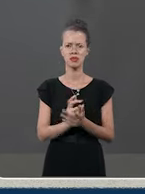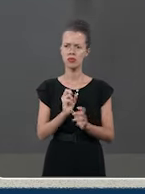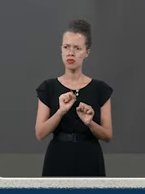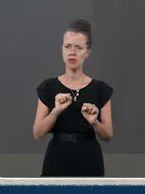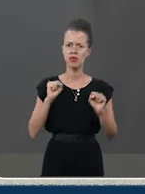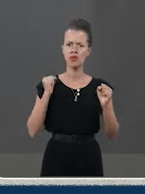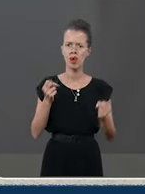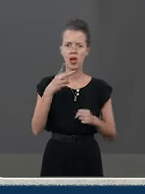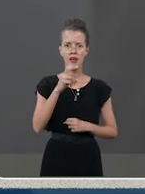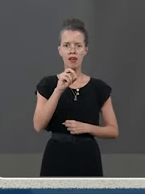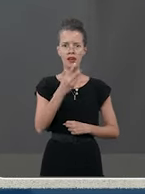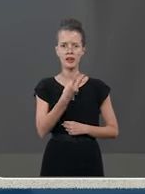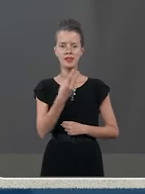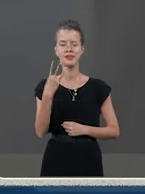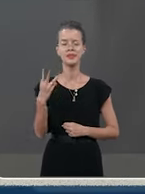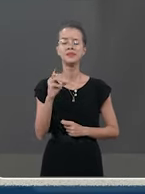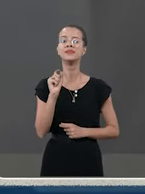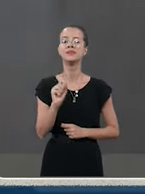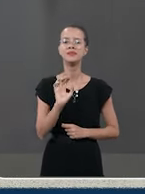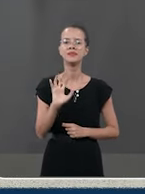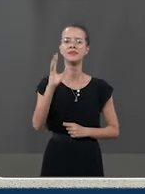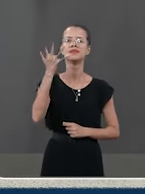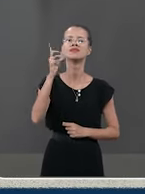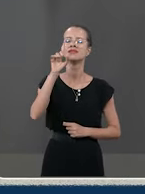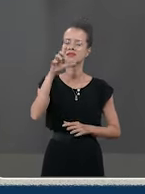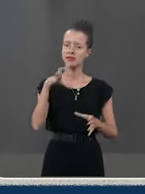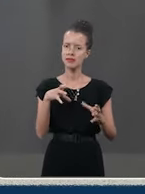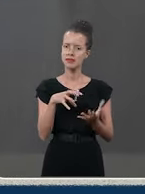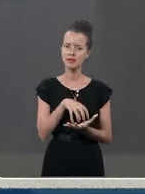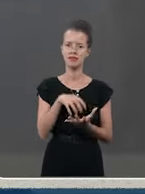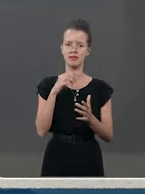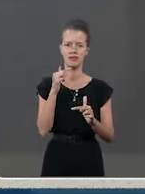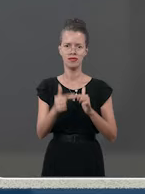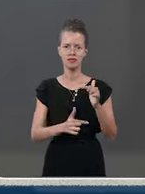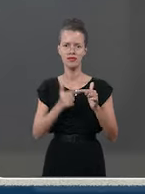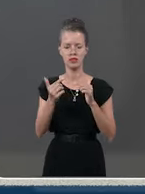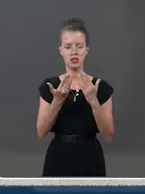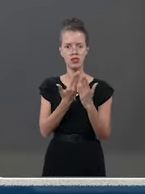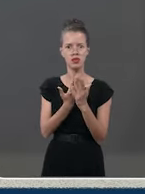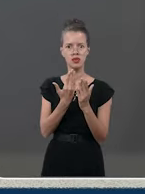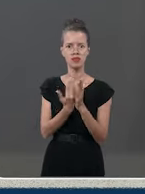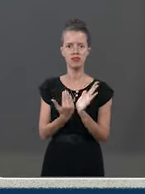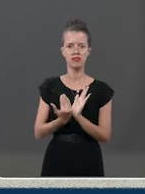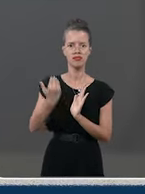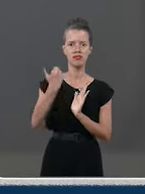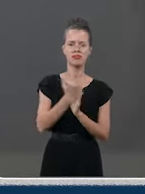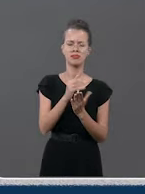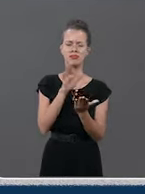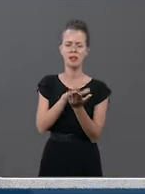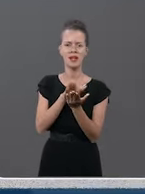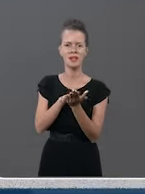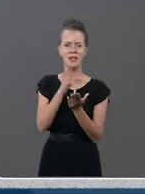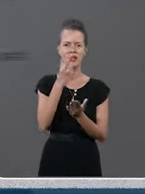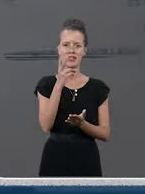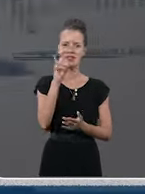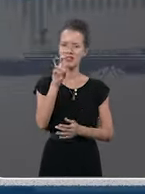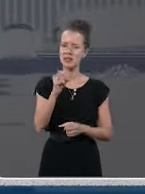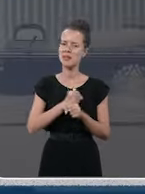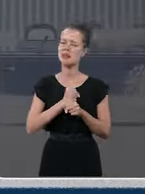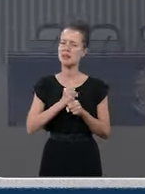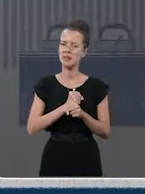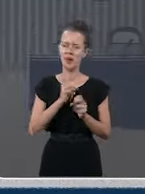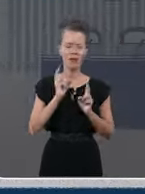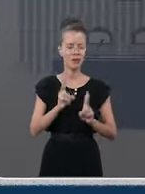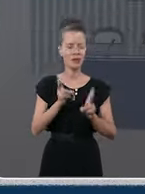e é sempre muito ativo. Agora em 2023, o Centro de Estudos Prospectivos. Parabéns